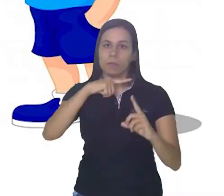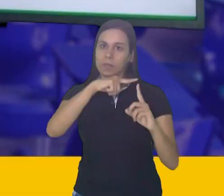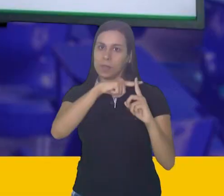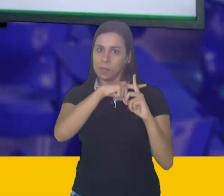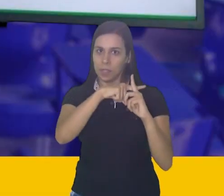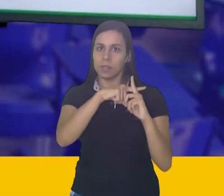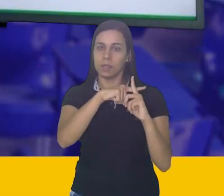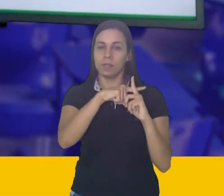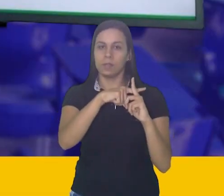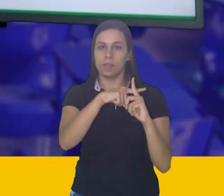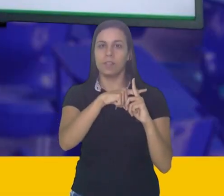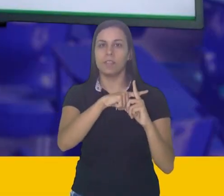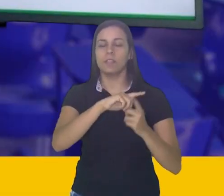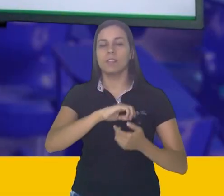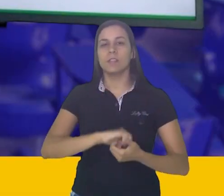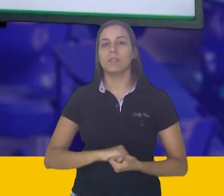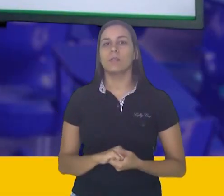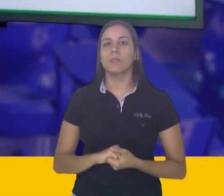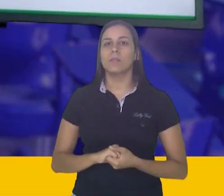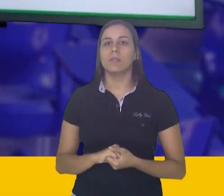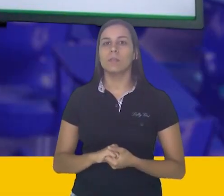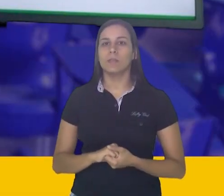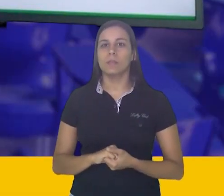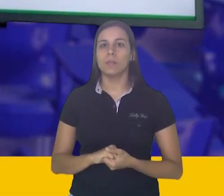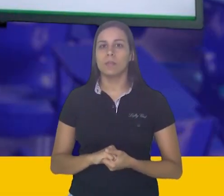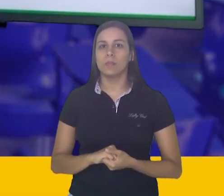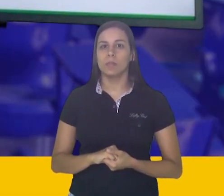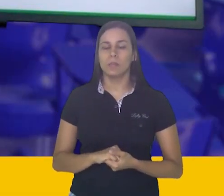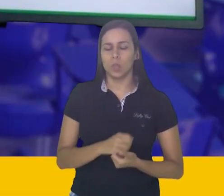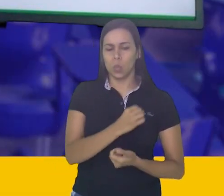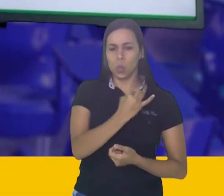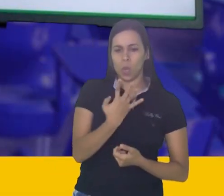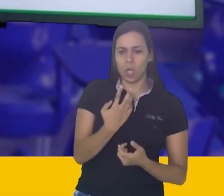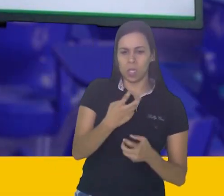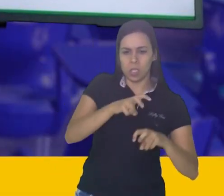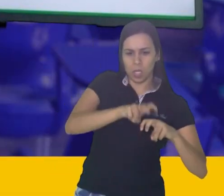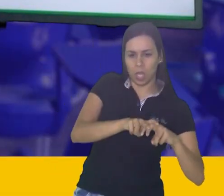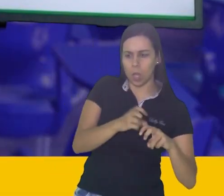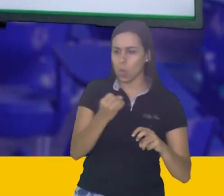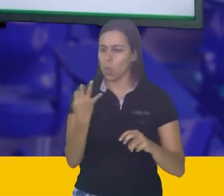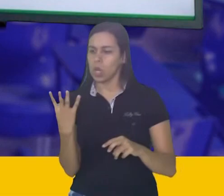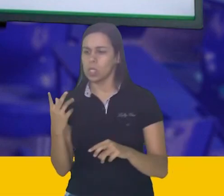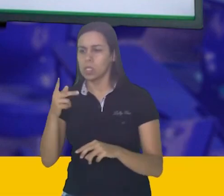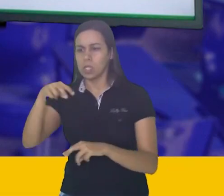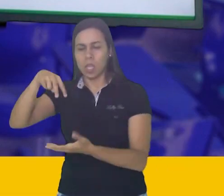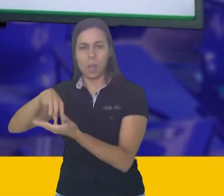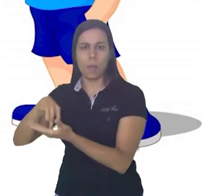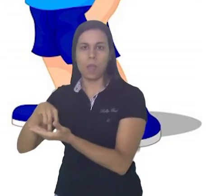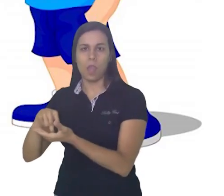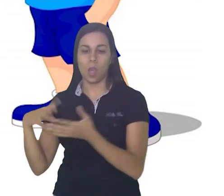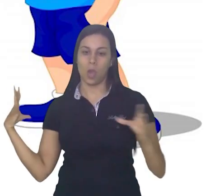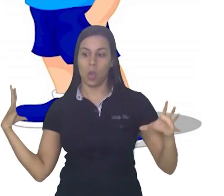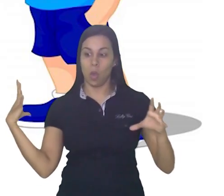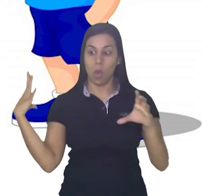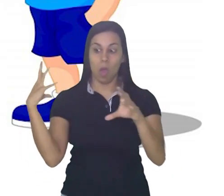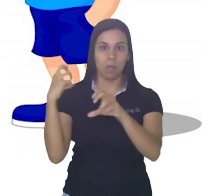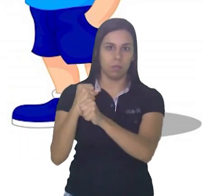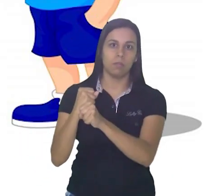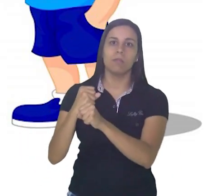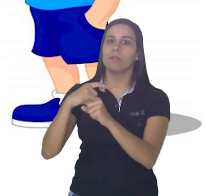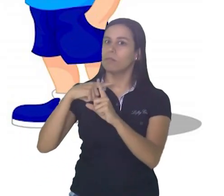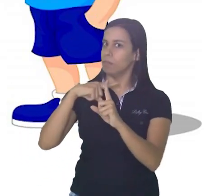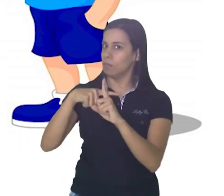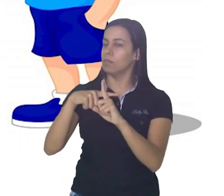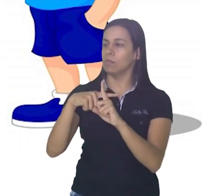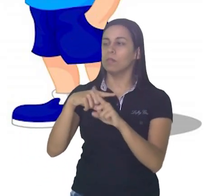Porque aí, nós juntamos o número de passageiros que podem ir sentados com o número de passageiros que podem